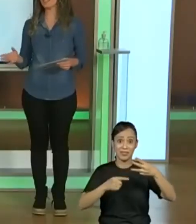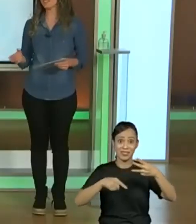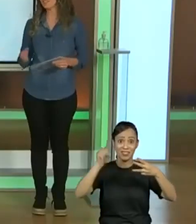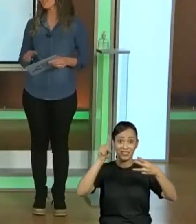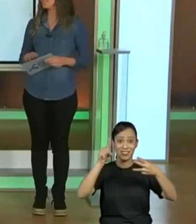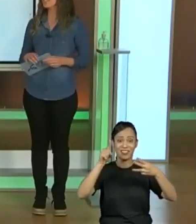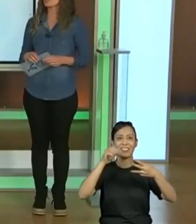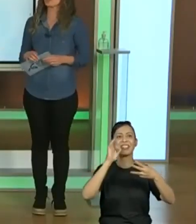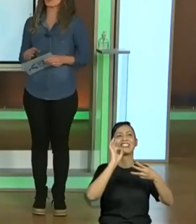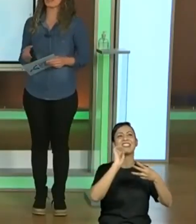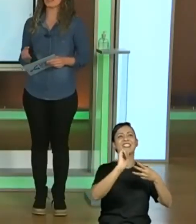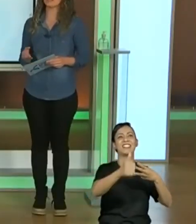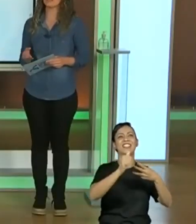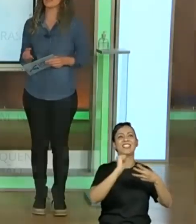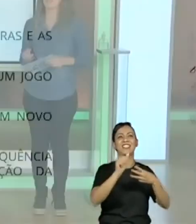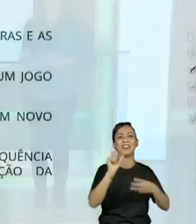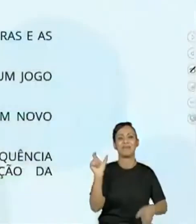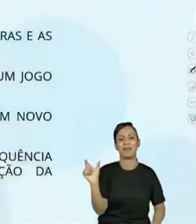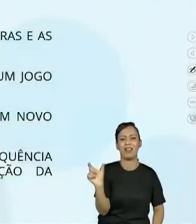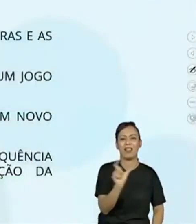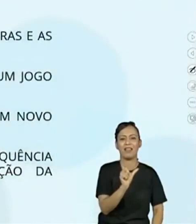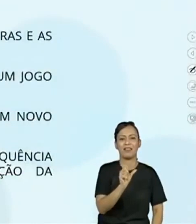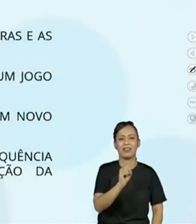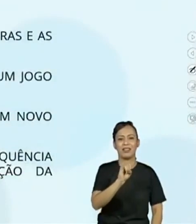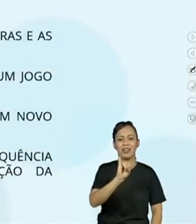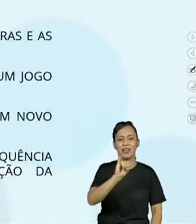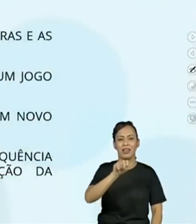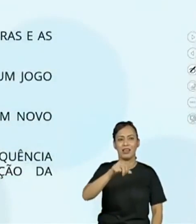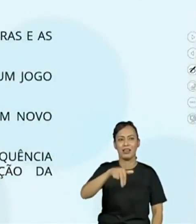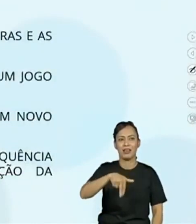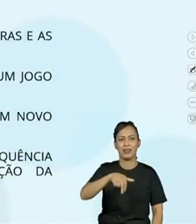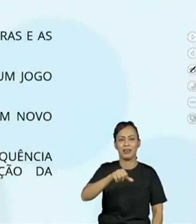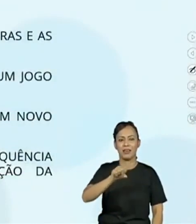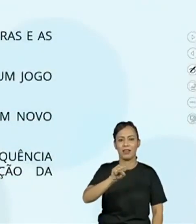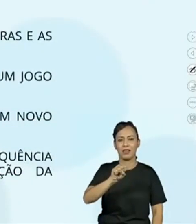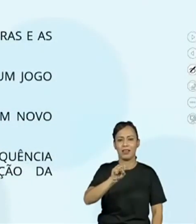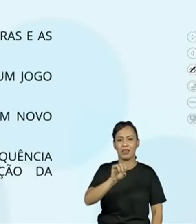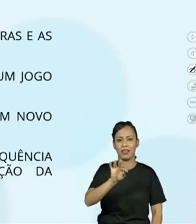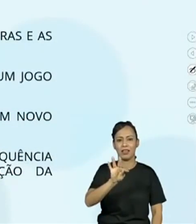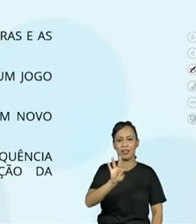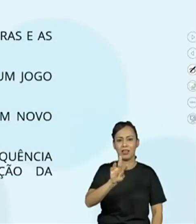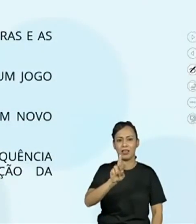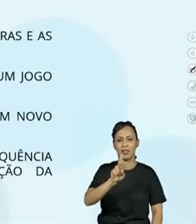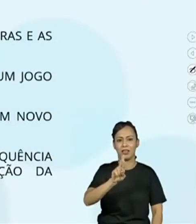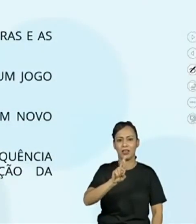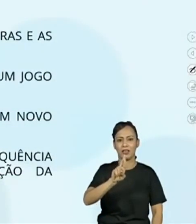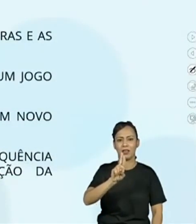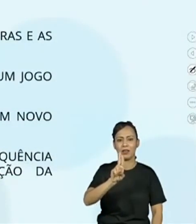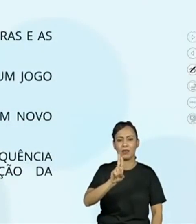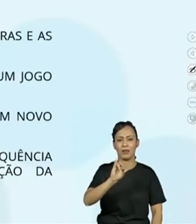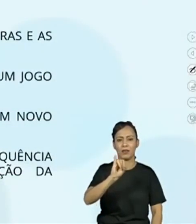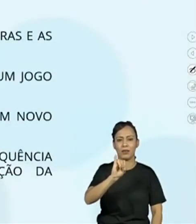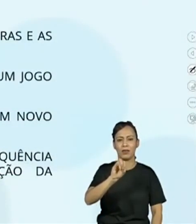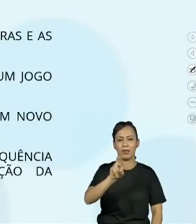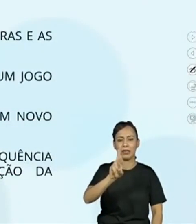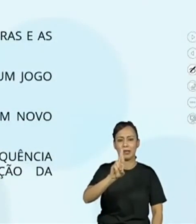Instruir. Isso, olha lá. Instruir é a mesma coisa que ensinar? É ensinar. Então, olha lá. Podemos dizer que